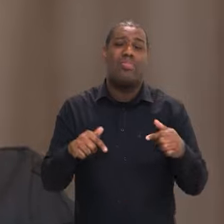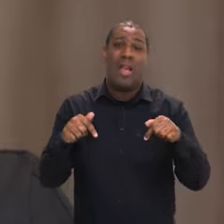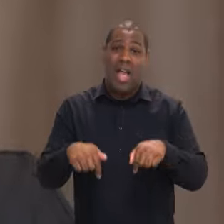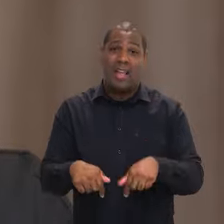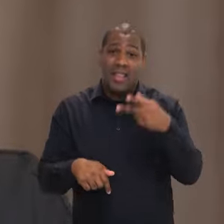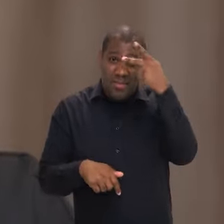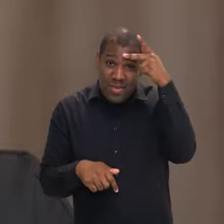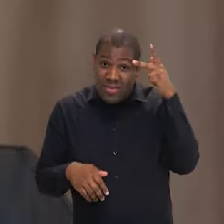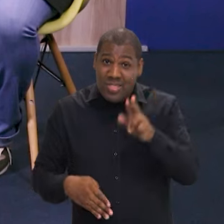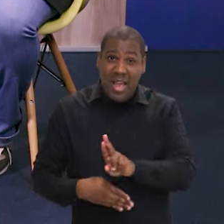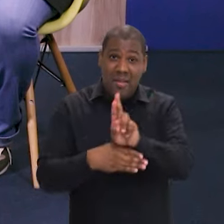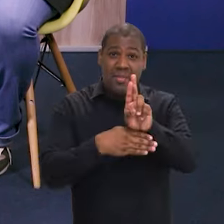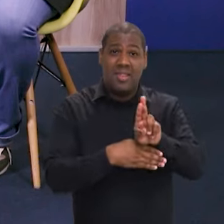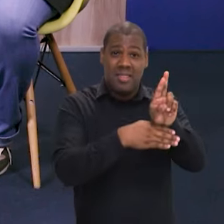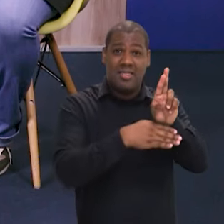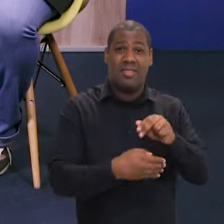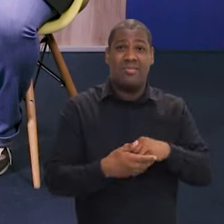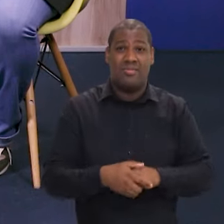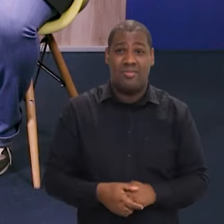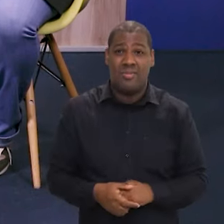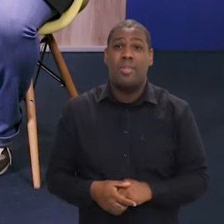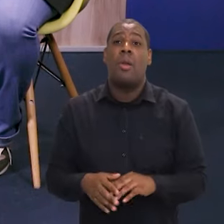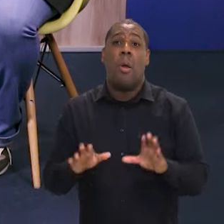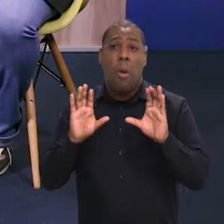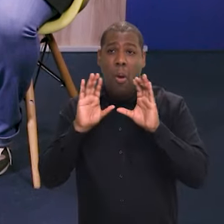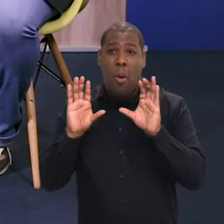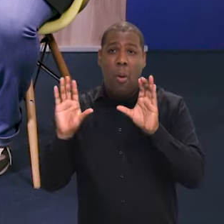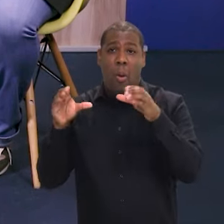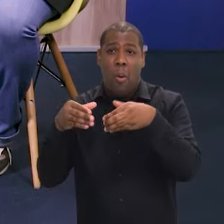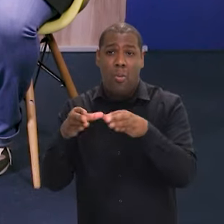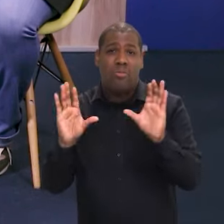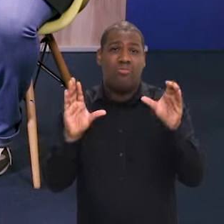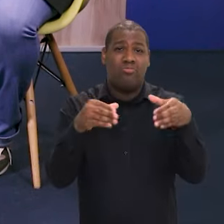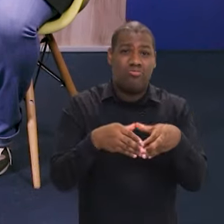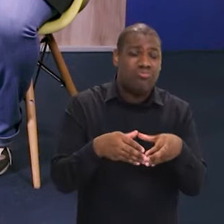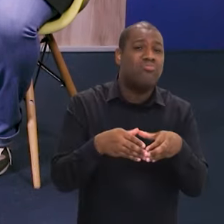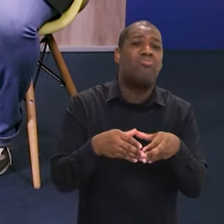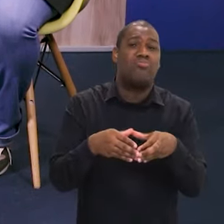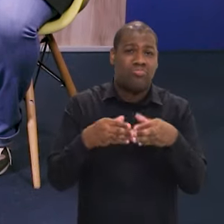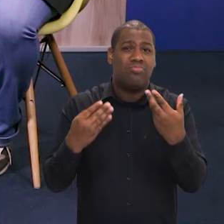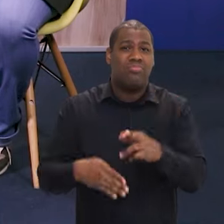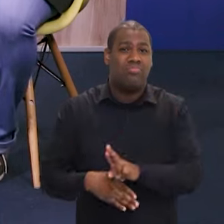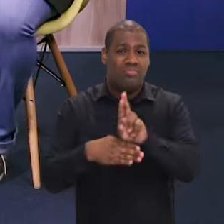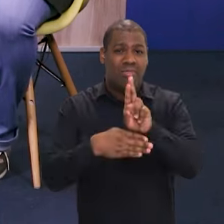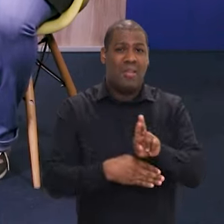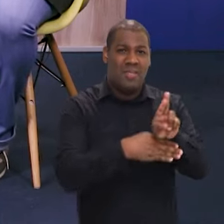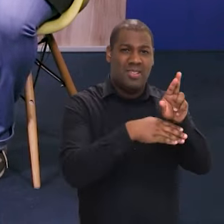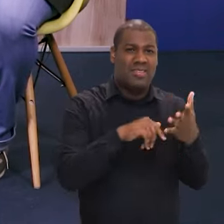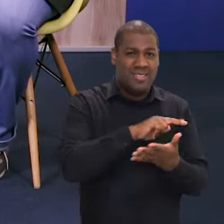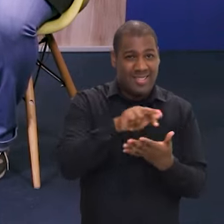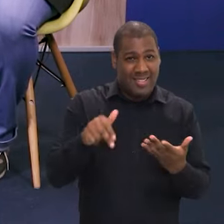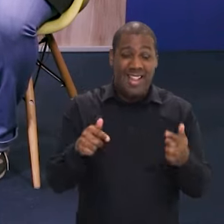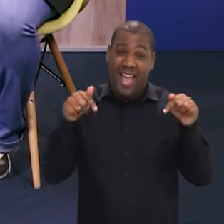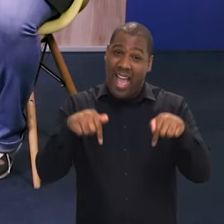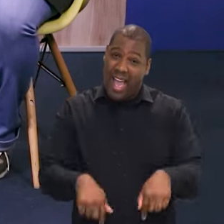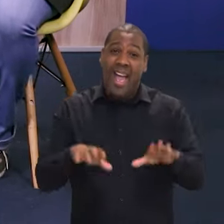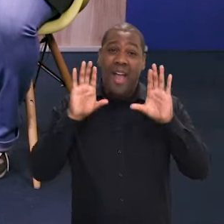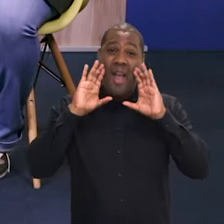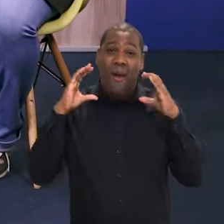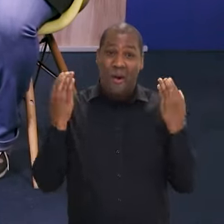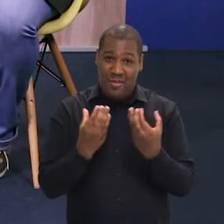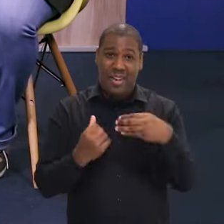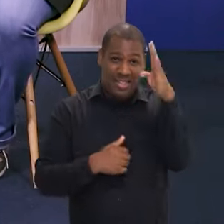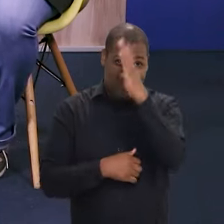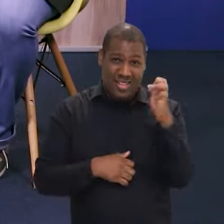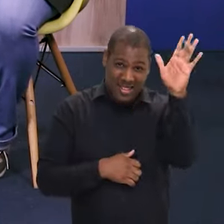estão todos aqui os delegados, cada pessoa aqui não é uma pessoa, é uma comunidade, e é nesse aspecto que estamos aqui realizando a Conferência Nacional